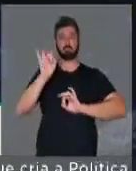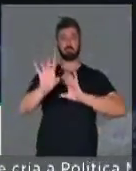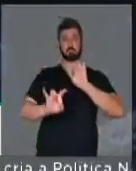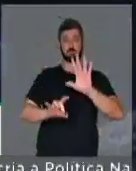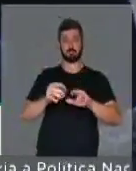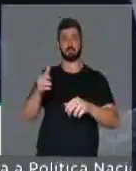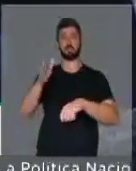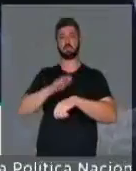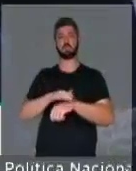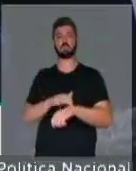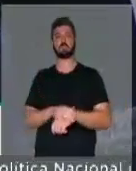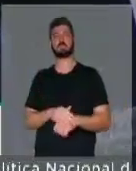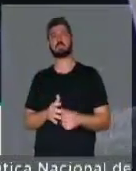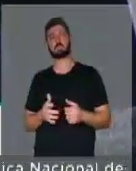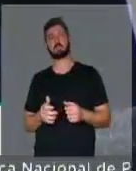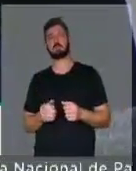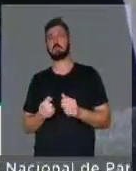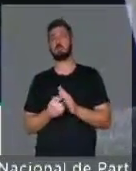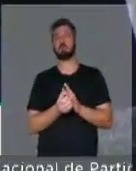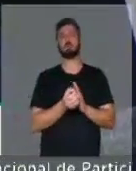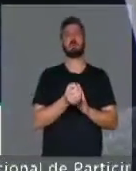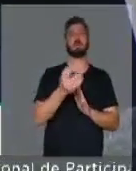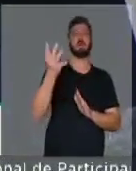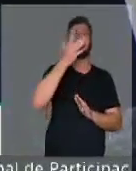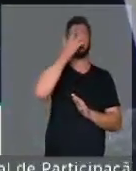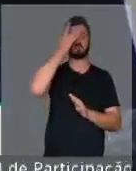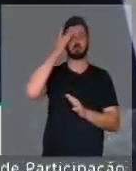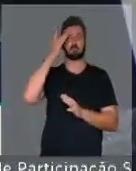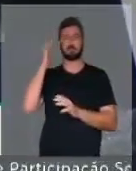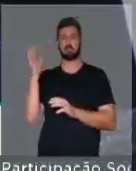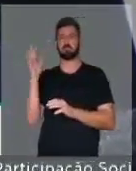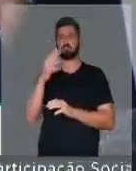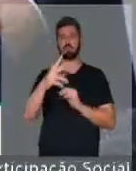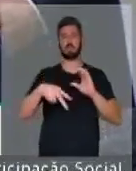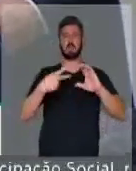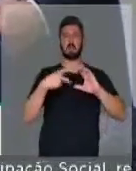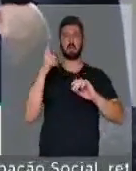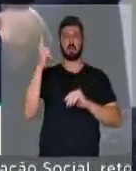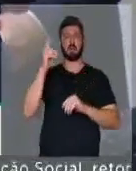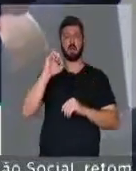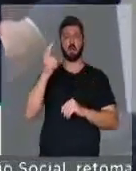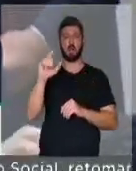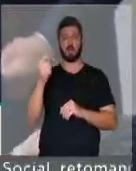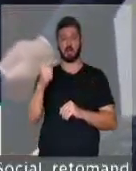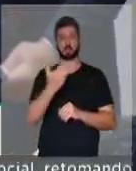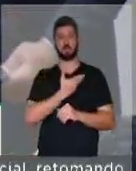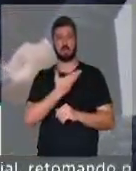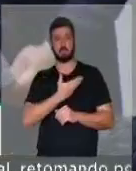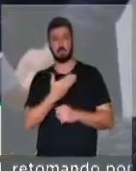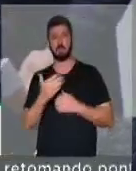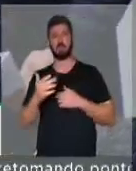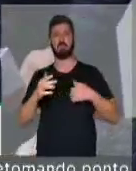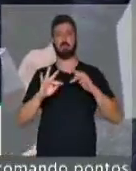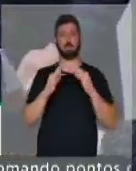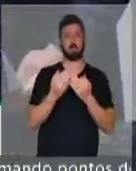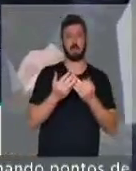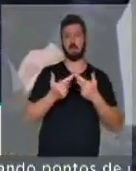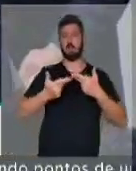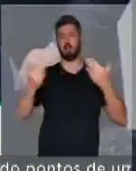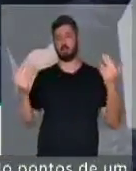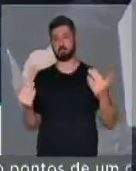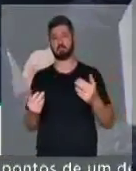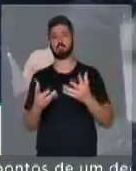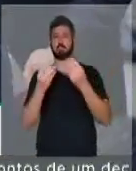no momento em que centenas de pessoas compareceram à Câmara Municipal de Olinda, seus amigos, parentes, enfim,